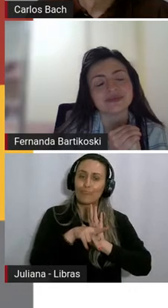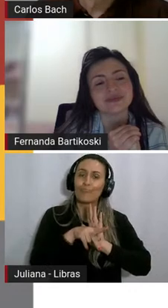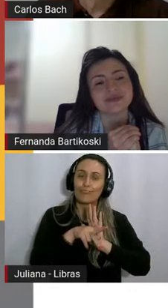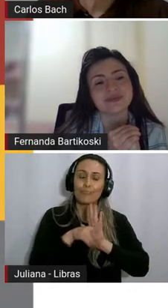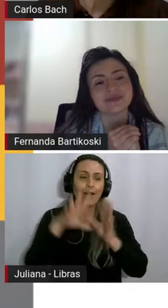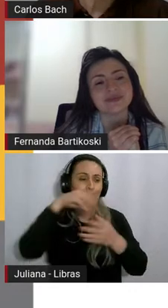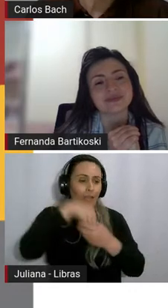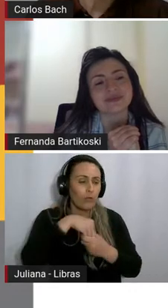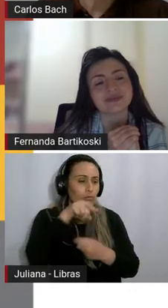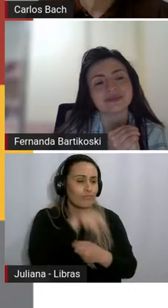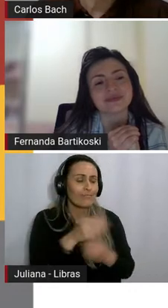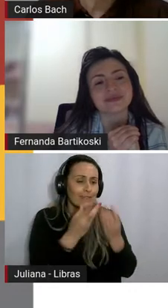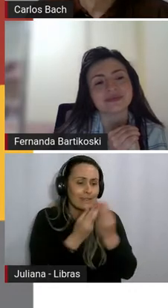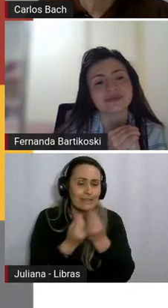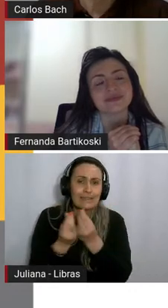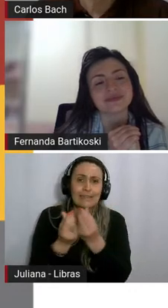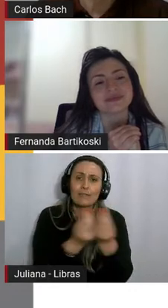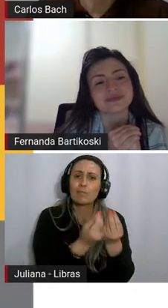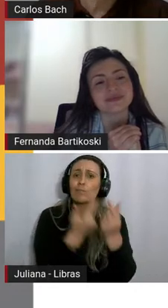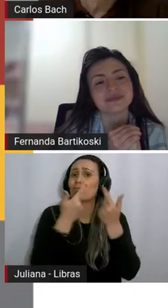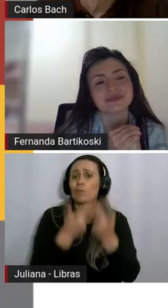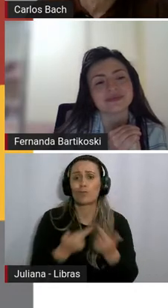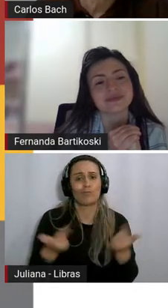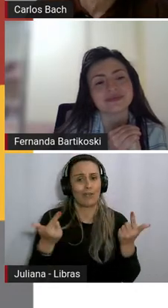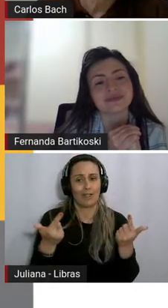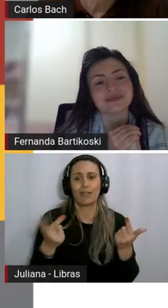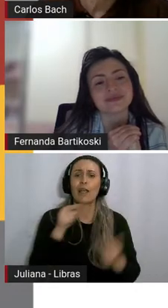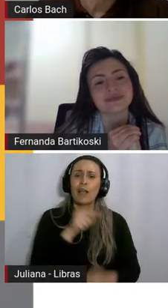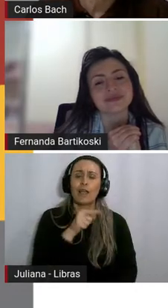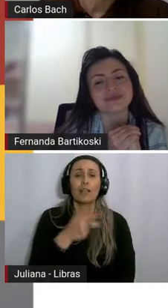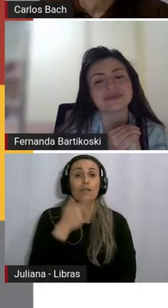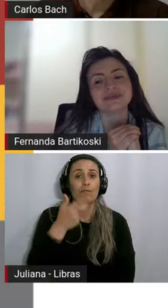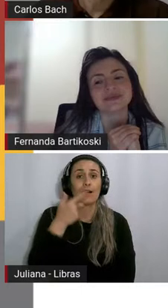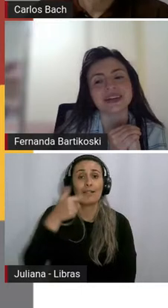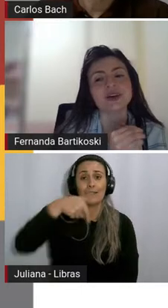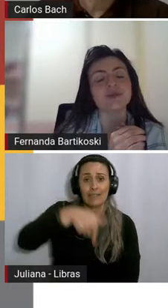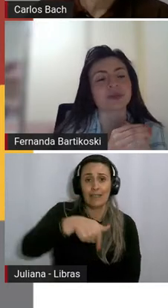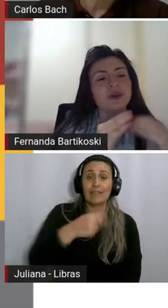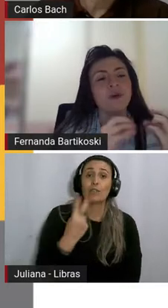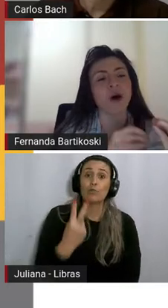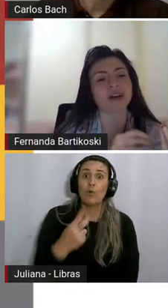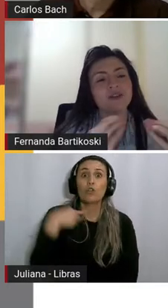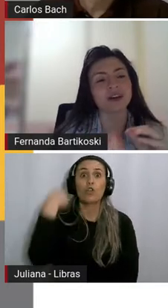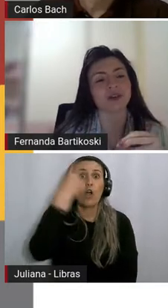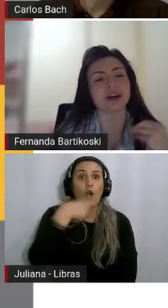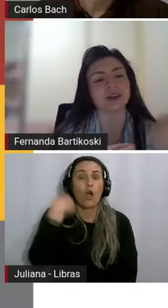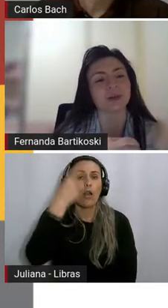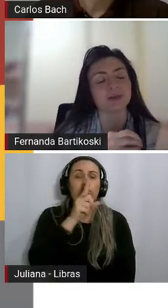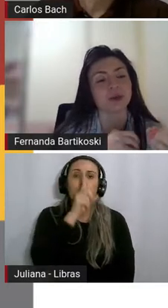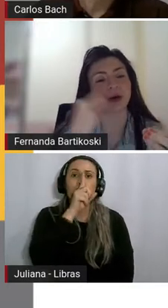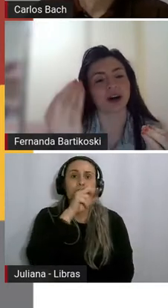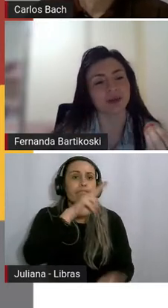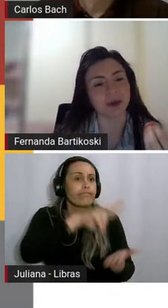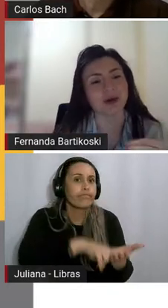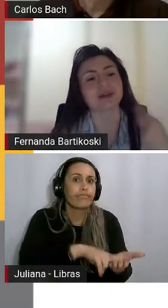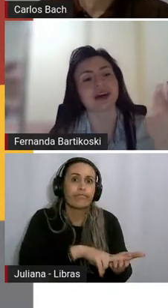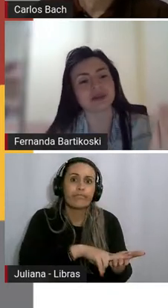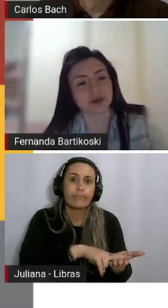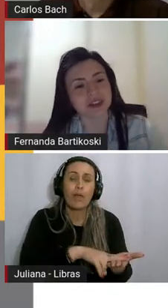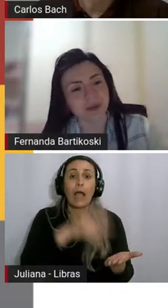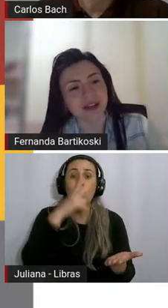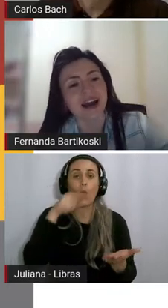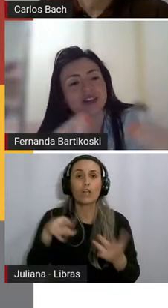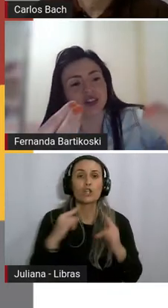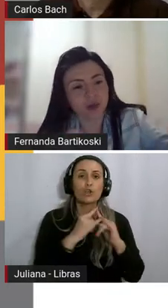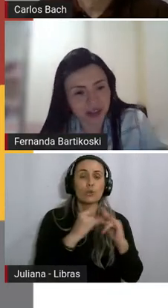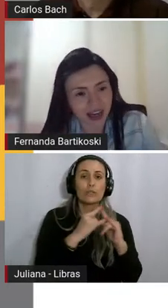Dessa insensibilidade, né? Porque ele fica 72 horas, né? E um órgão vai tocando pro outro a